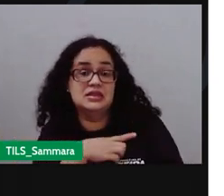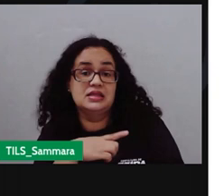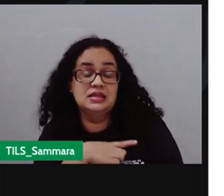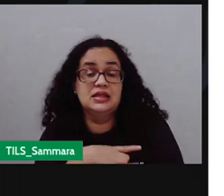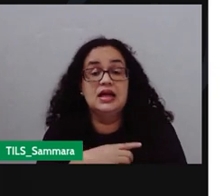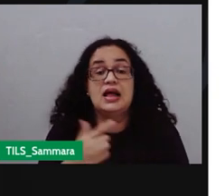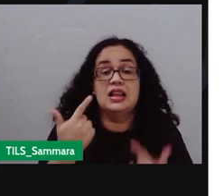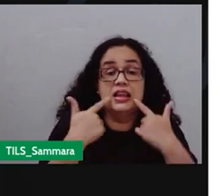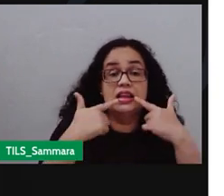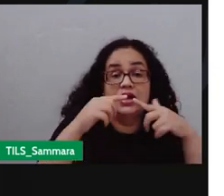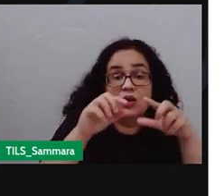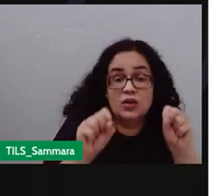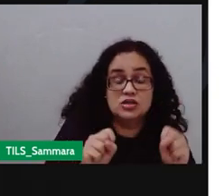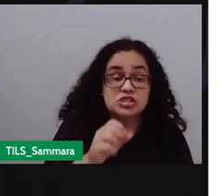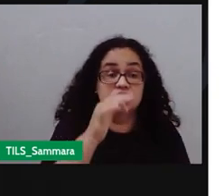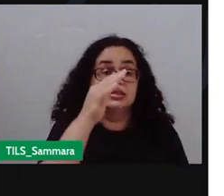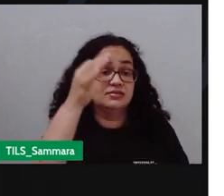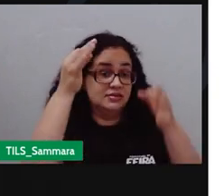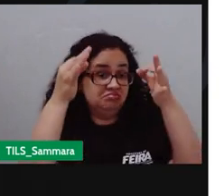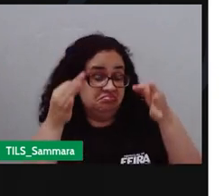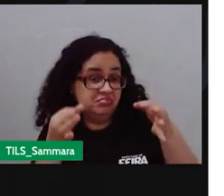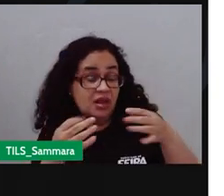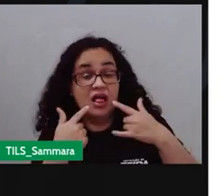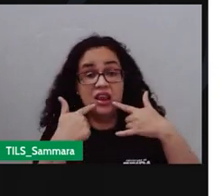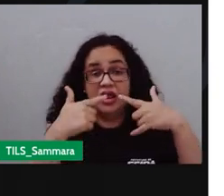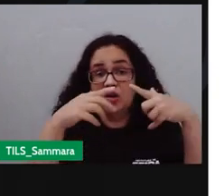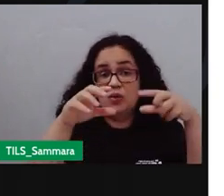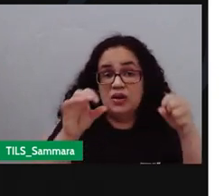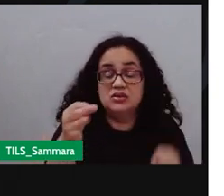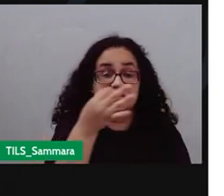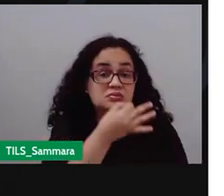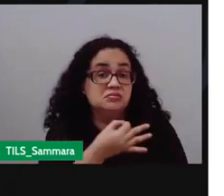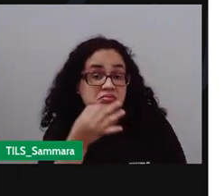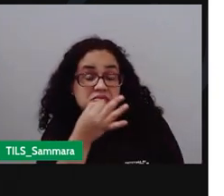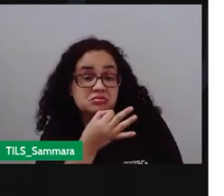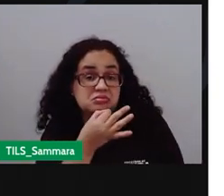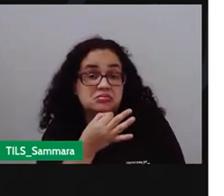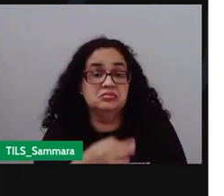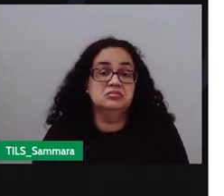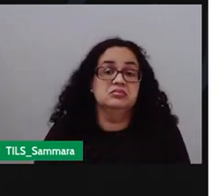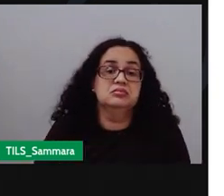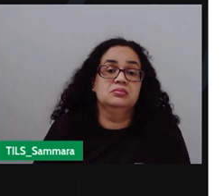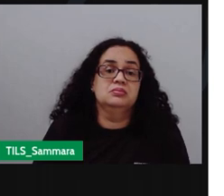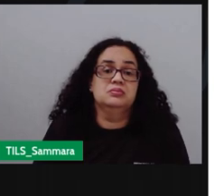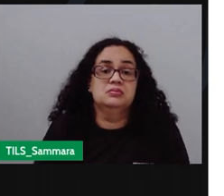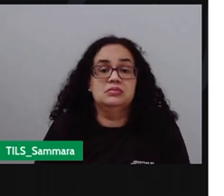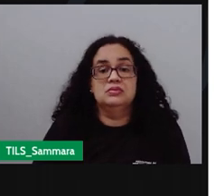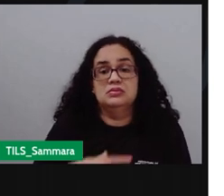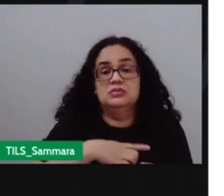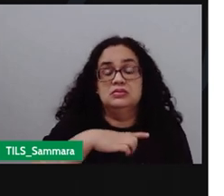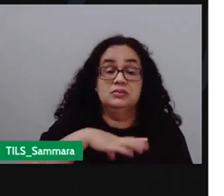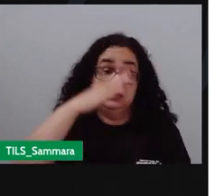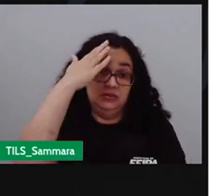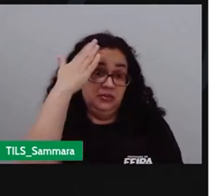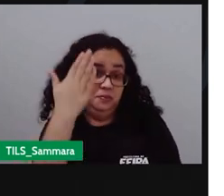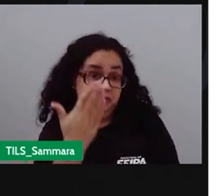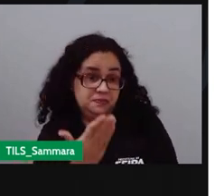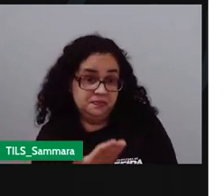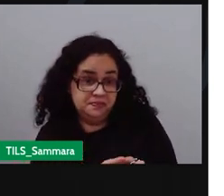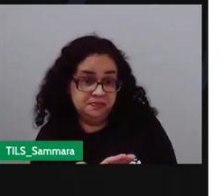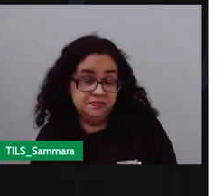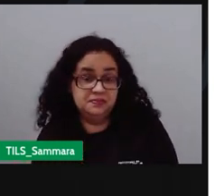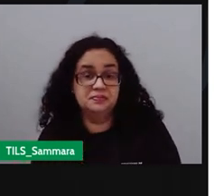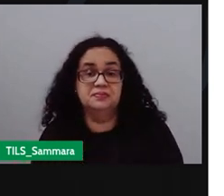formal e informal, ou seja, vou ter aquela linguagem baseada na forma culta e aquela que a gente usa na